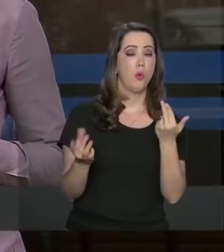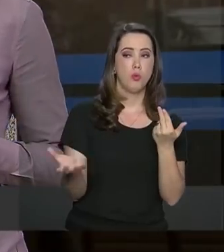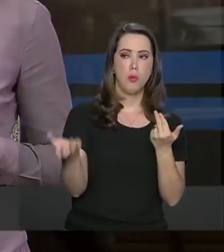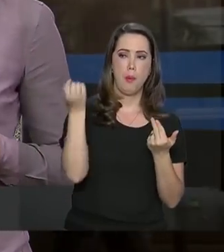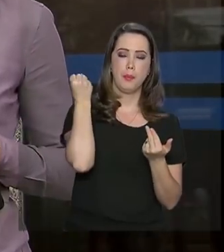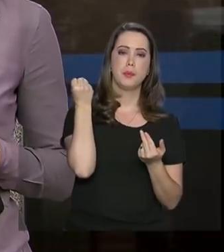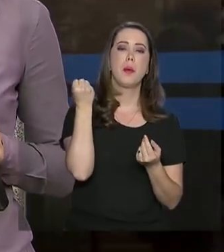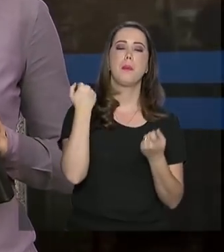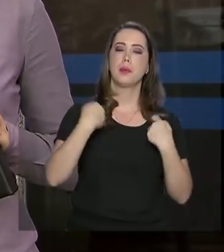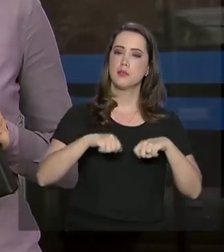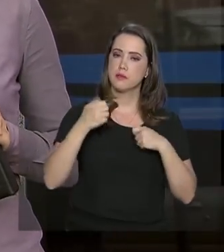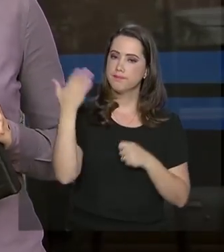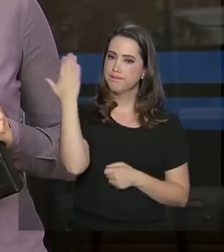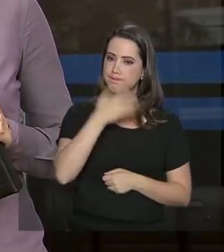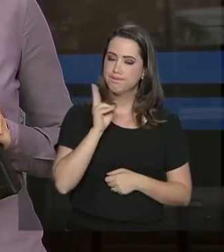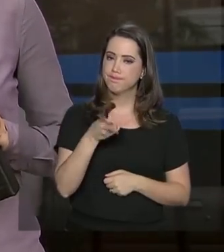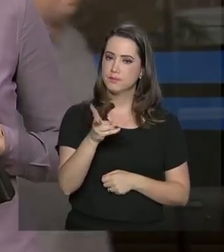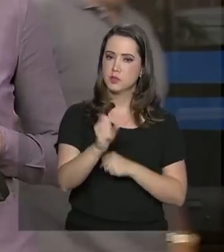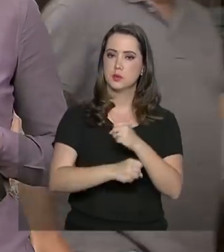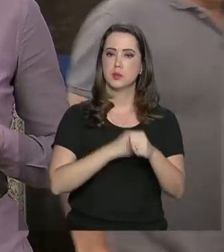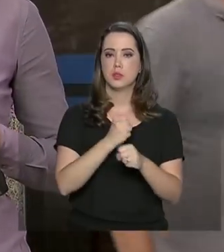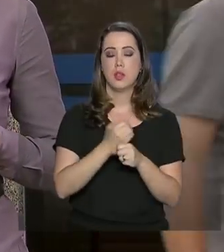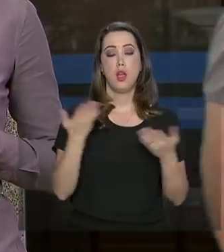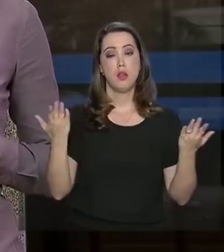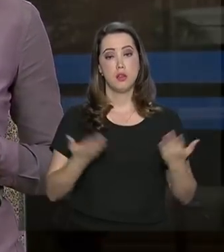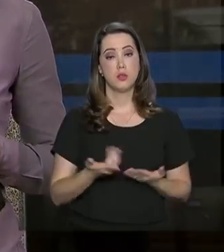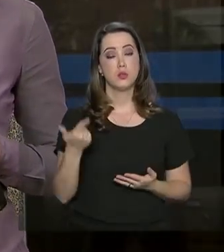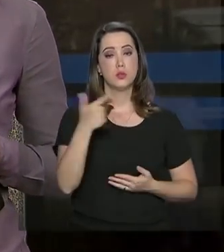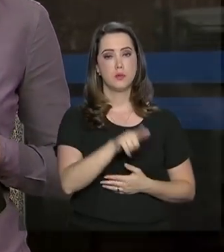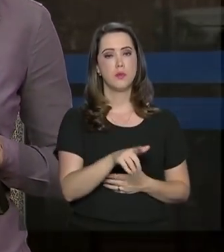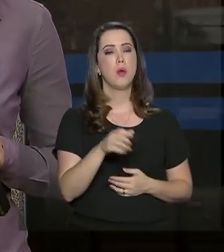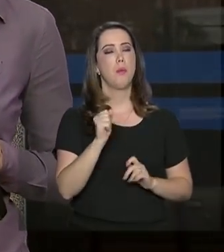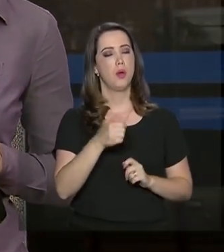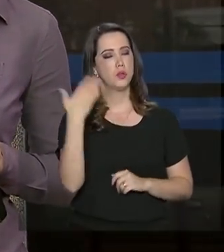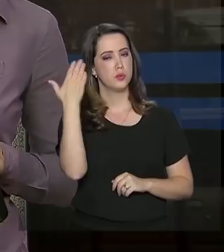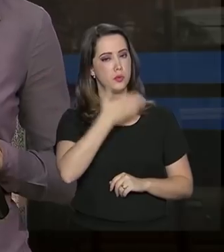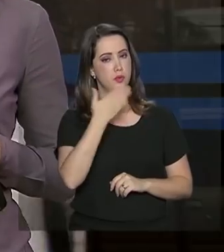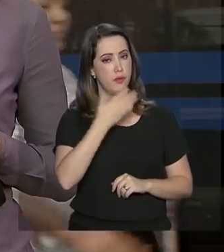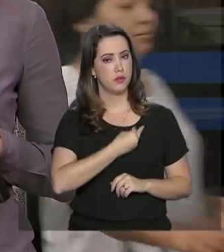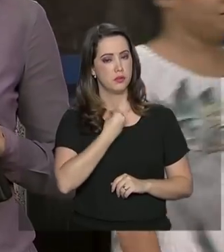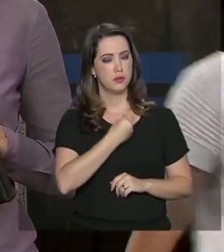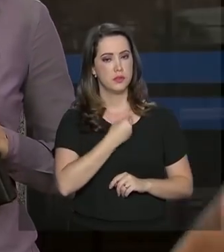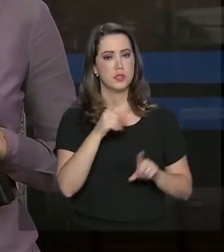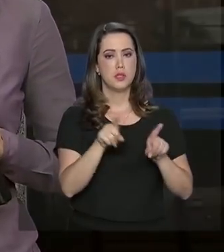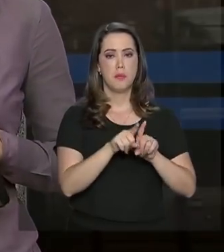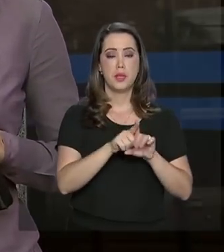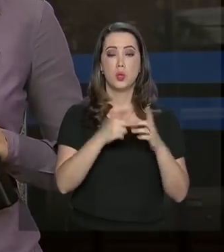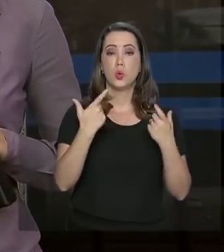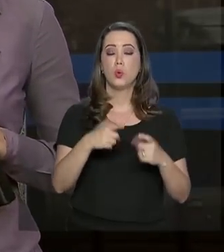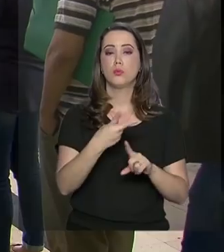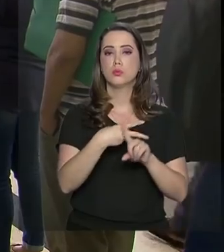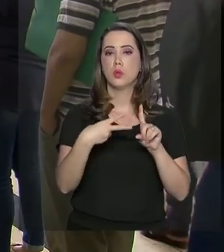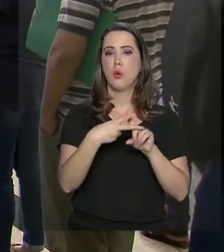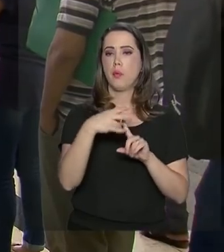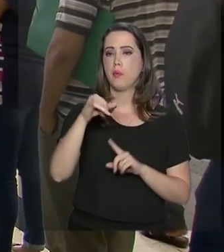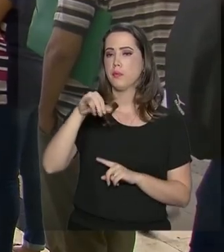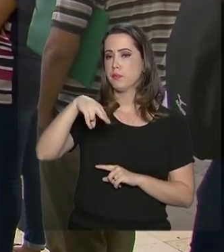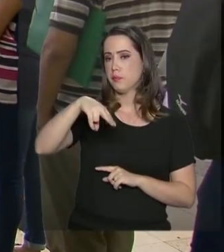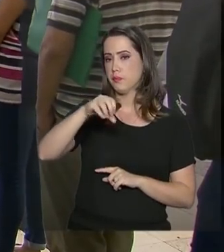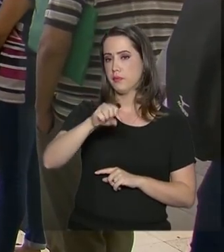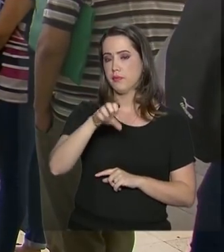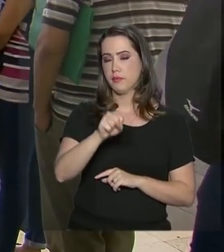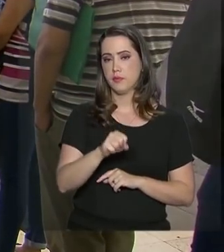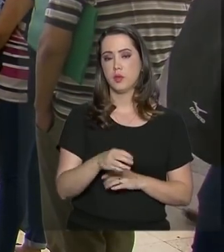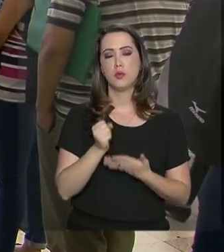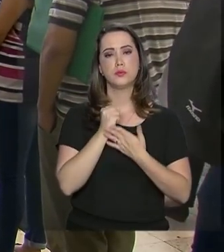Só que agora tem mais uma vantagem. Você pode provar que está vivo também nas agências do INSS. A ideia é